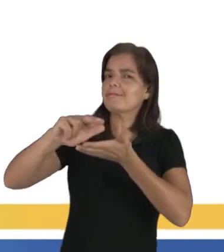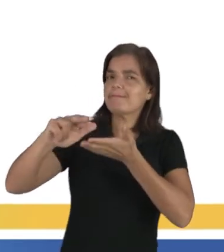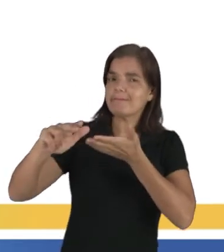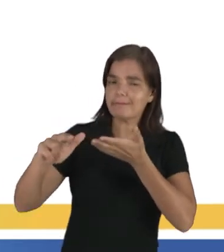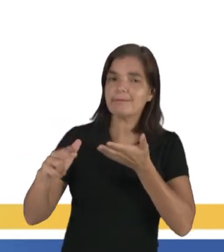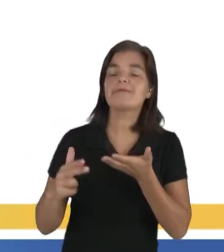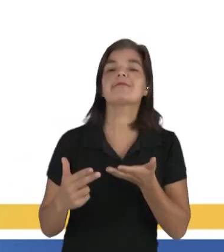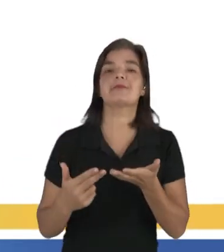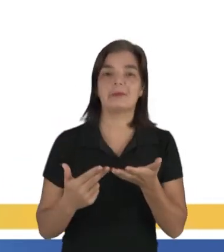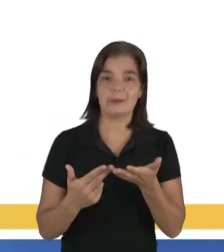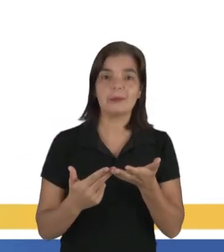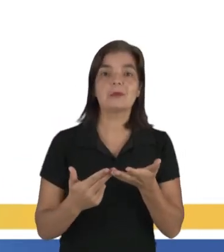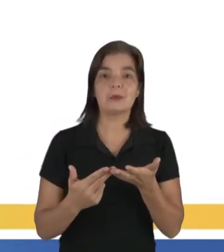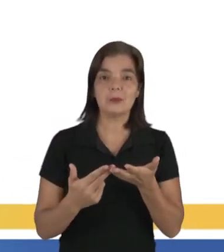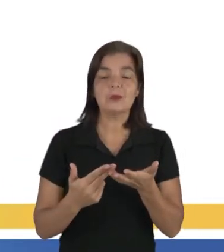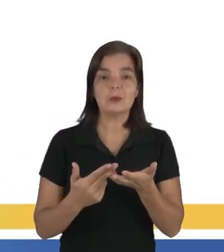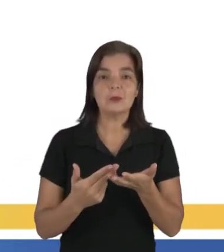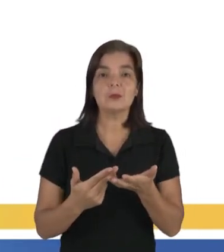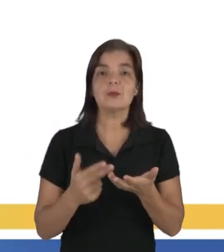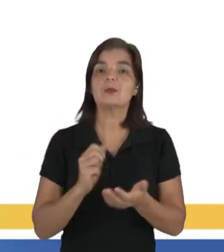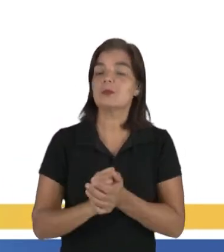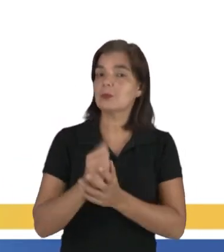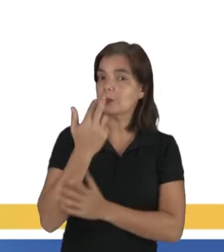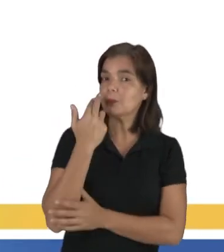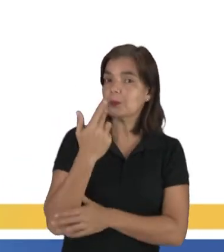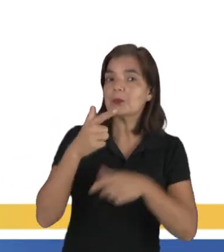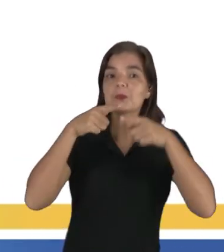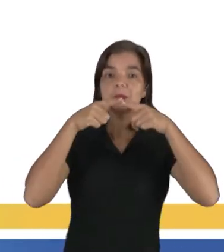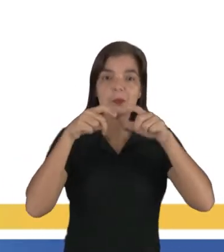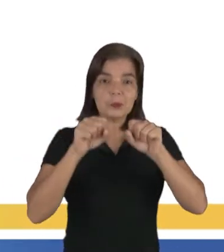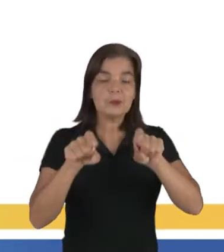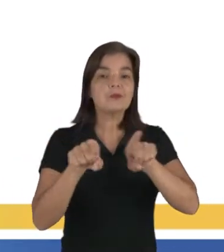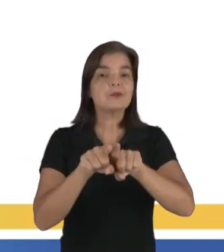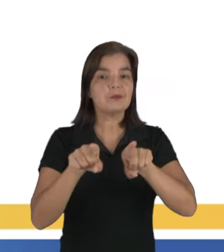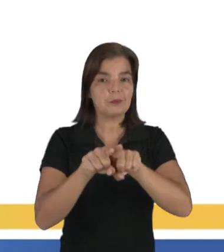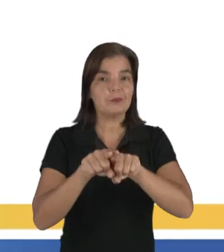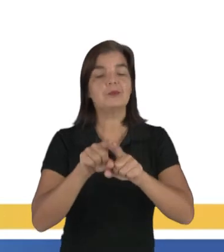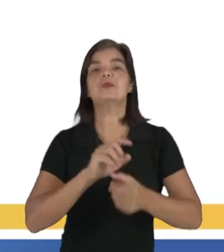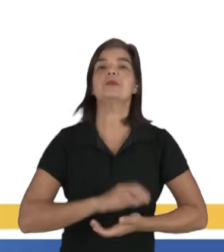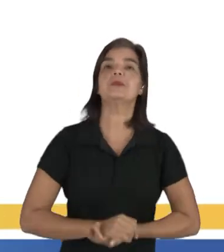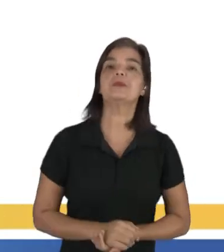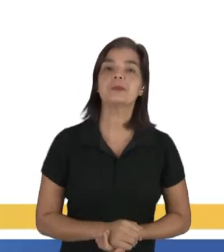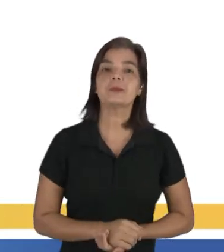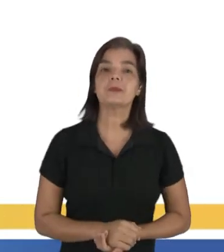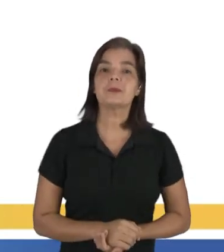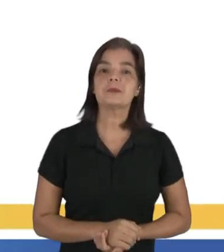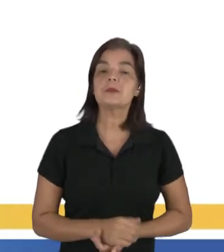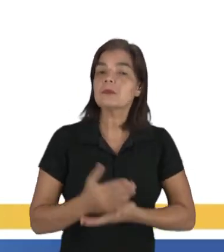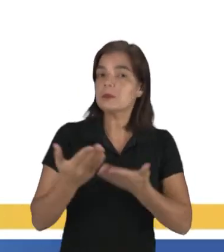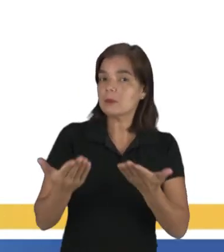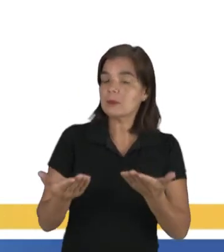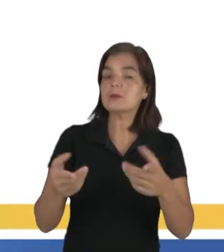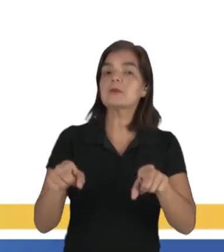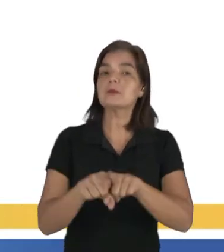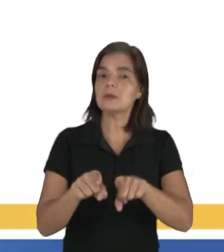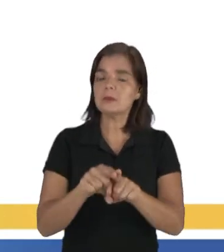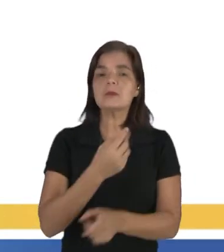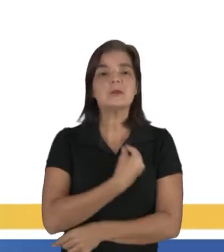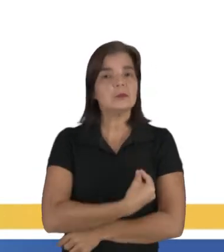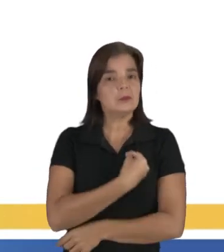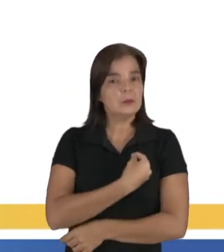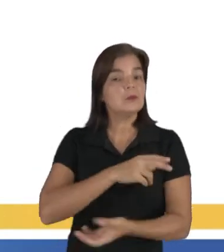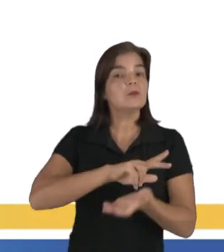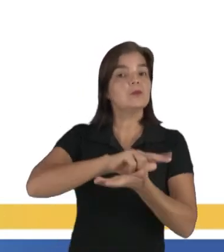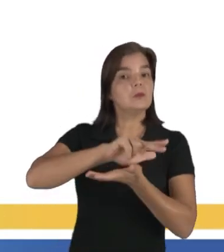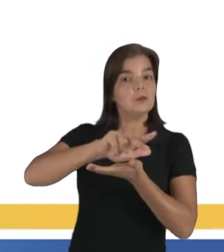enorme número de variantes de linguagens, tá? Ou melhor, de línguas. E, além disso, existem as